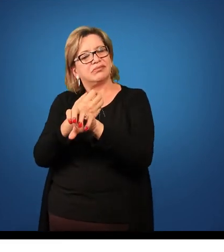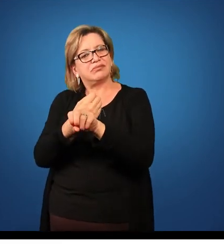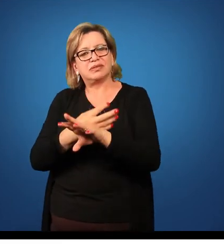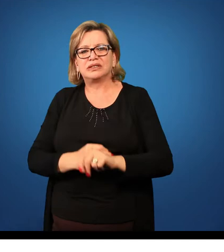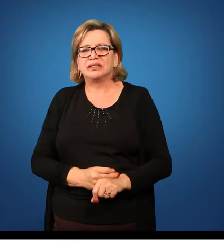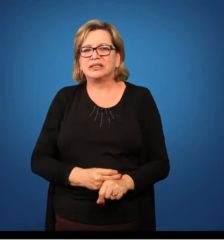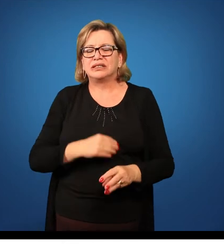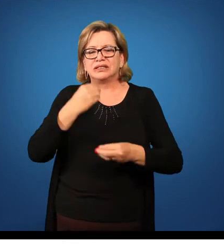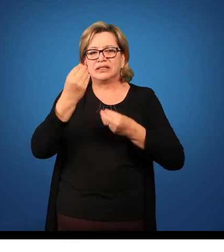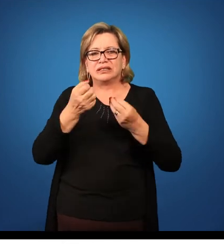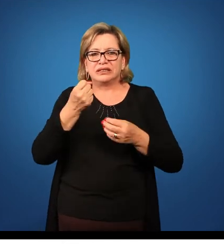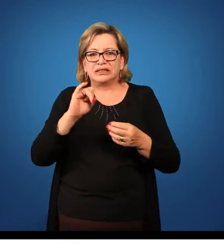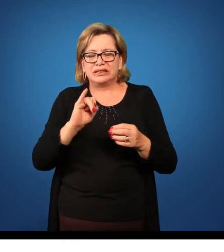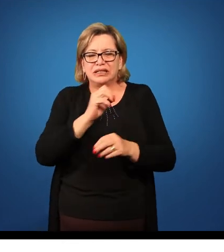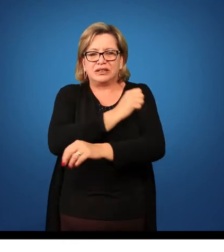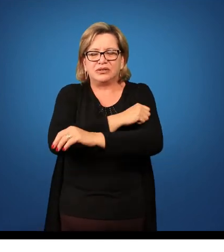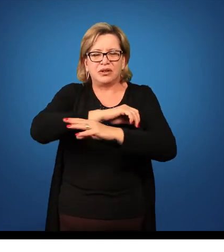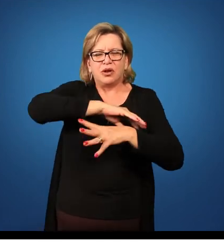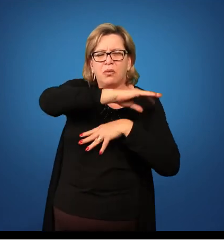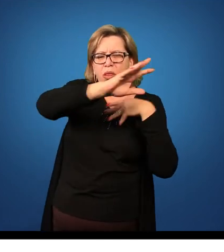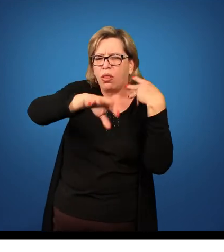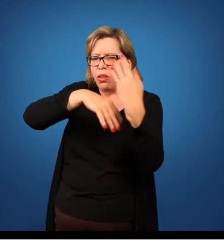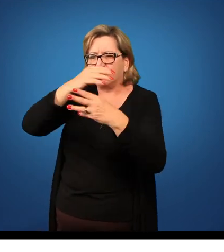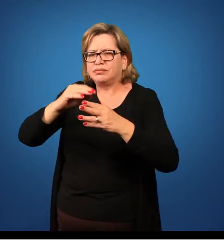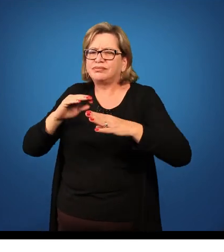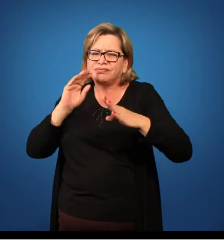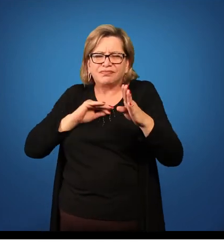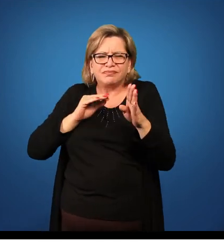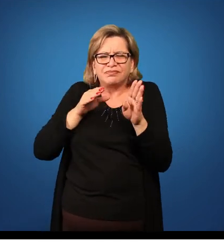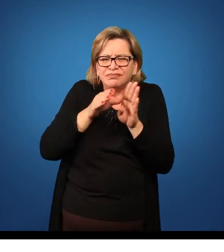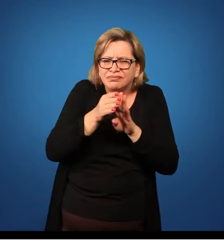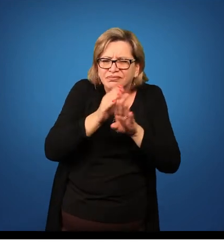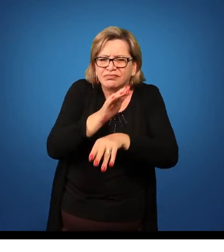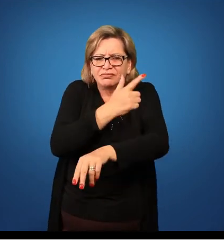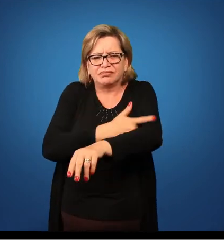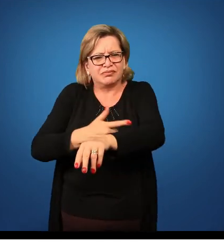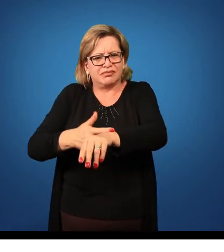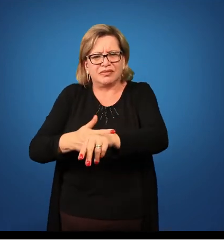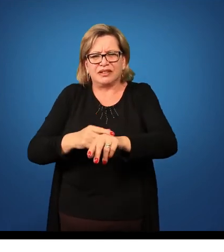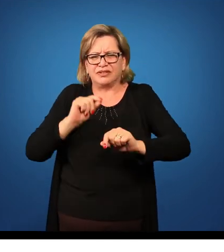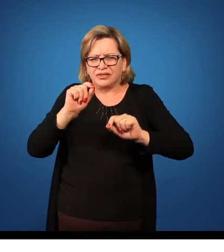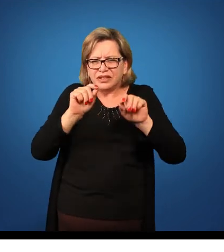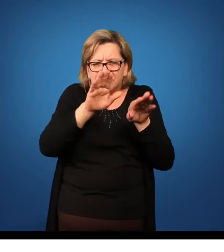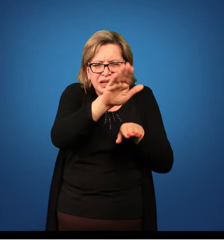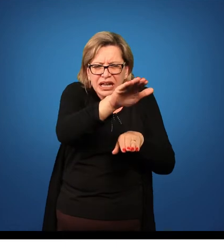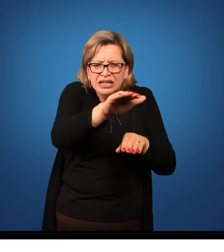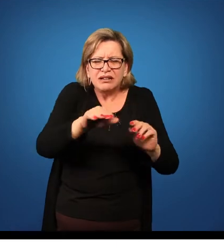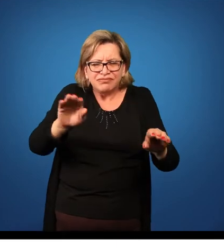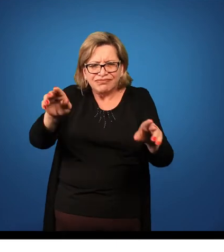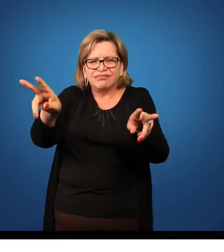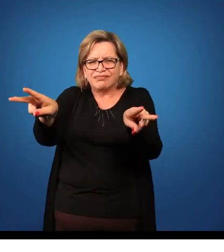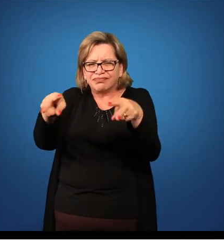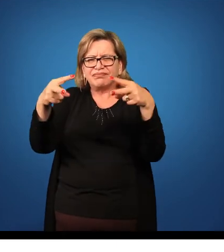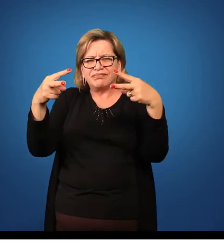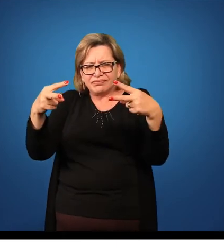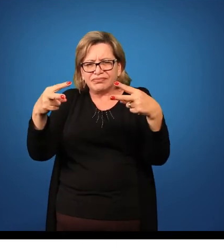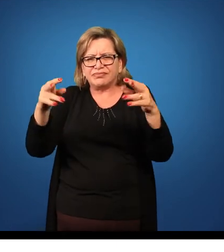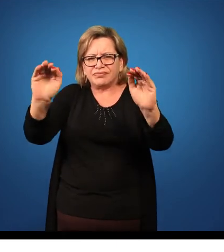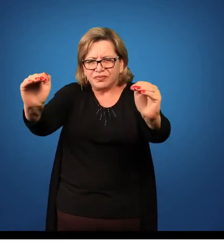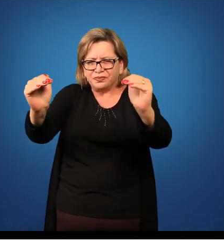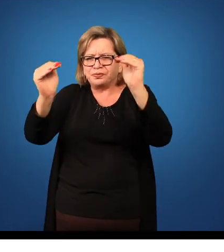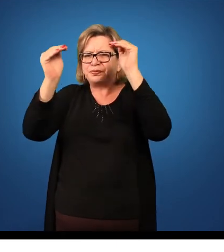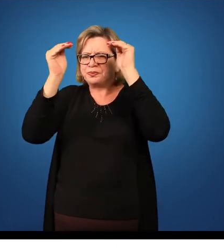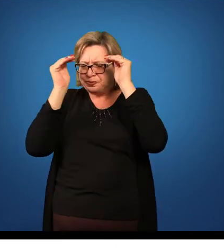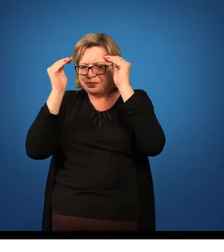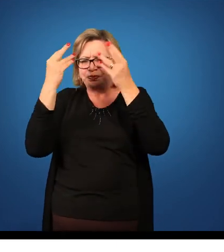Se os alunos estiverem agitados e tal, chame a atenção com a educação dos alunos, então preste atenção nesse conteúdo, nessa informação que eu vou